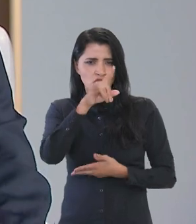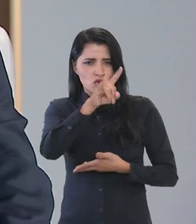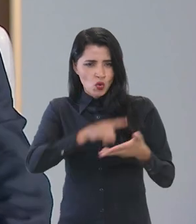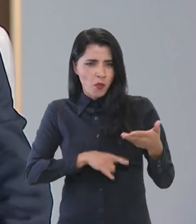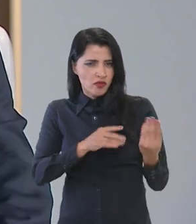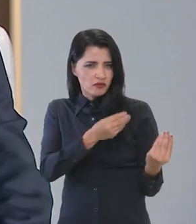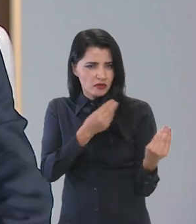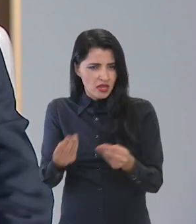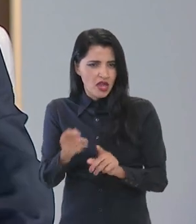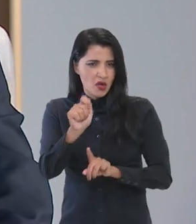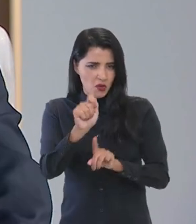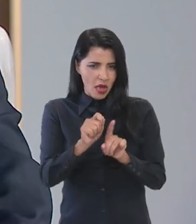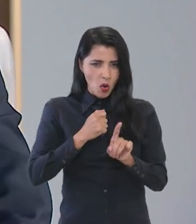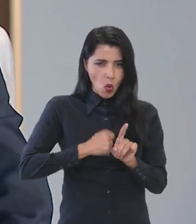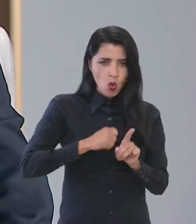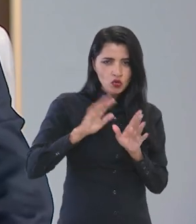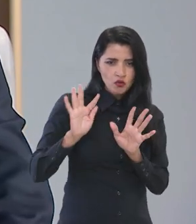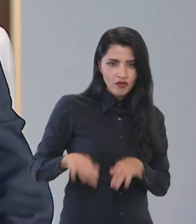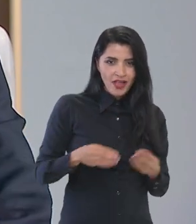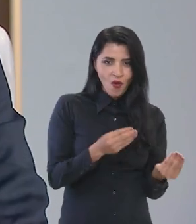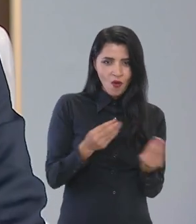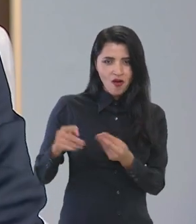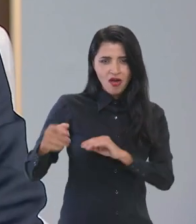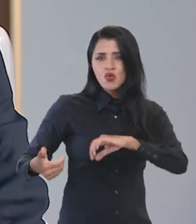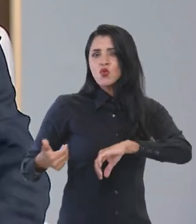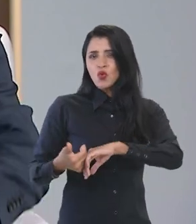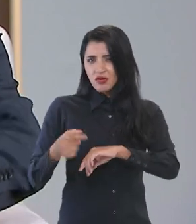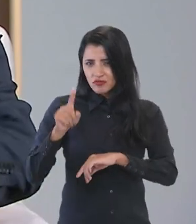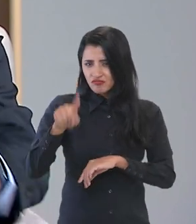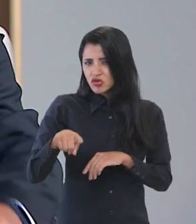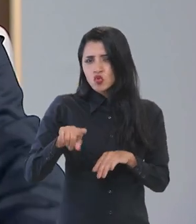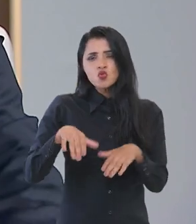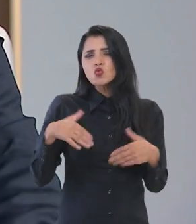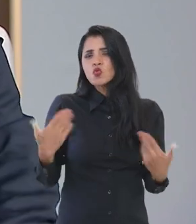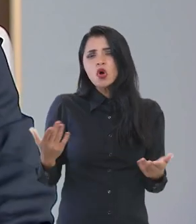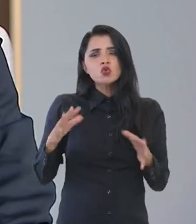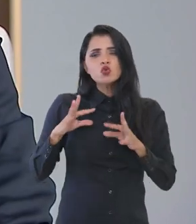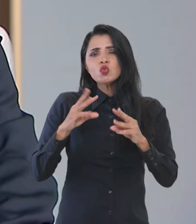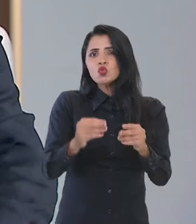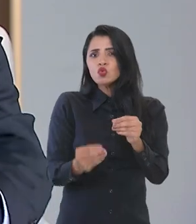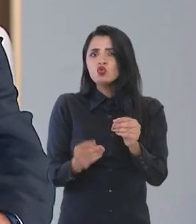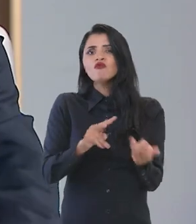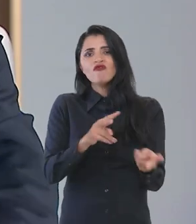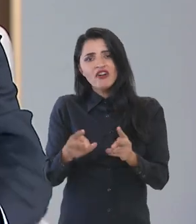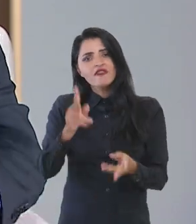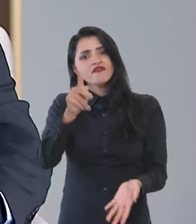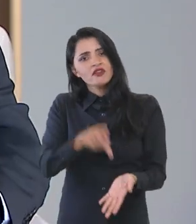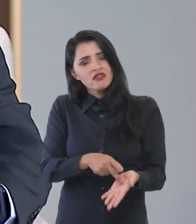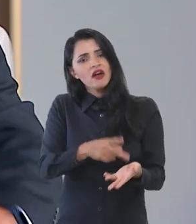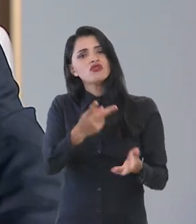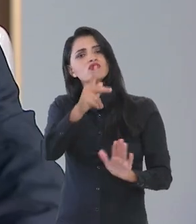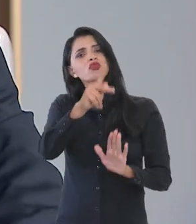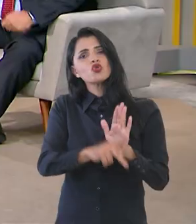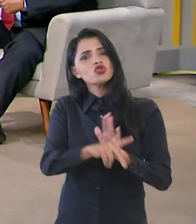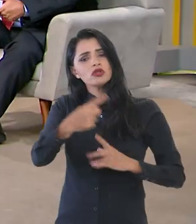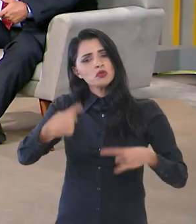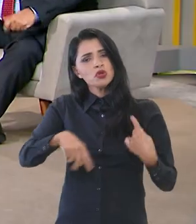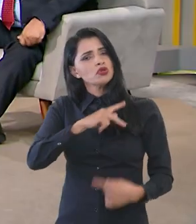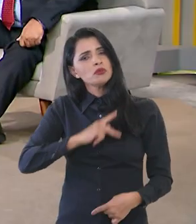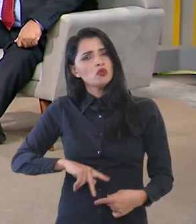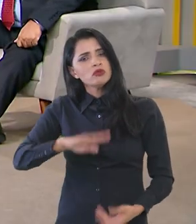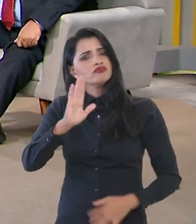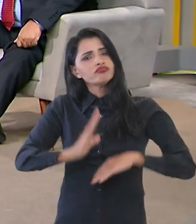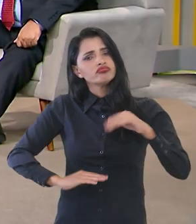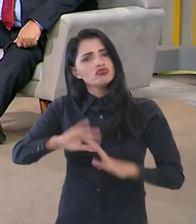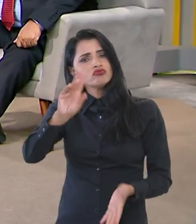documento seja entregue no final de agosto ao Congresso Nacional, né? Quando é que isso tudo vai virar um projeto e virar políticas públicas na